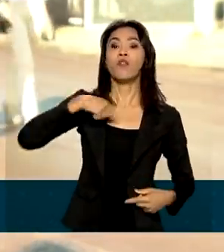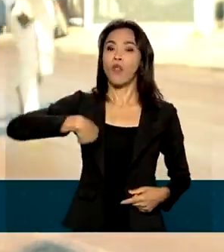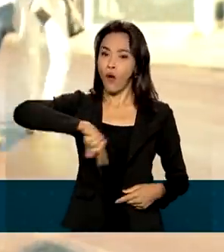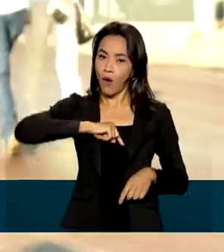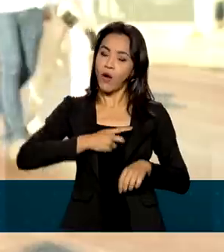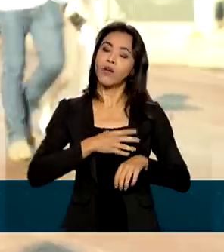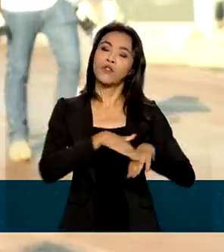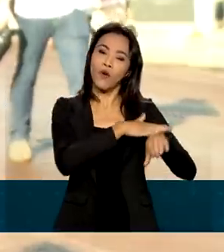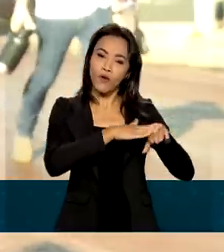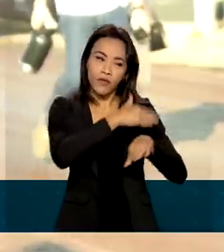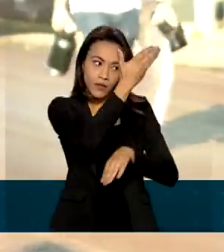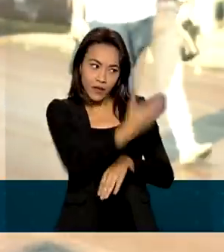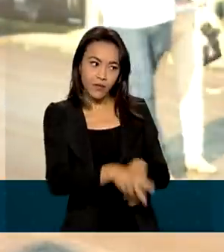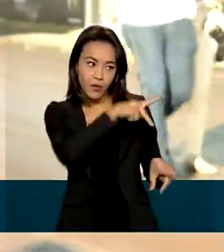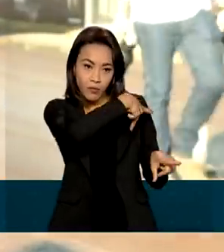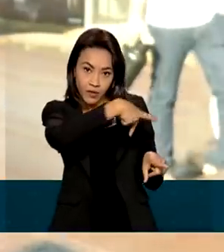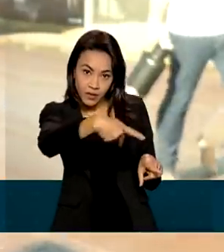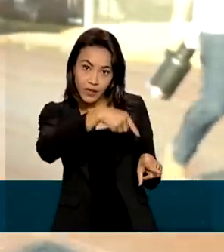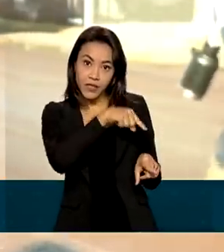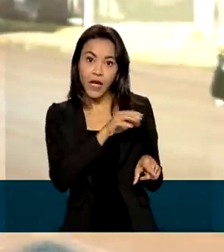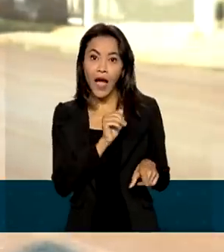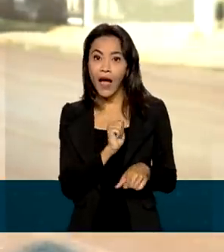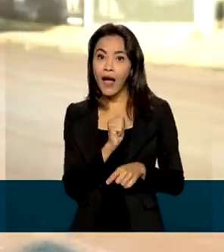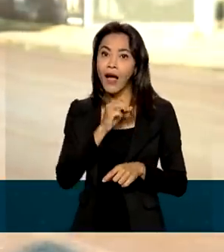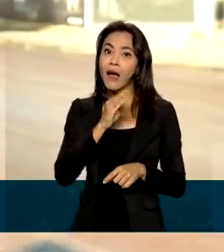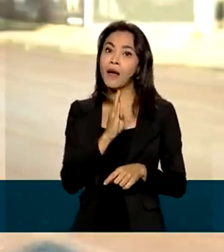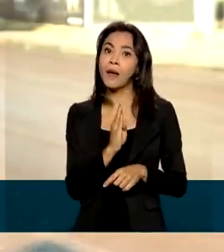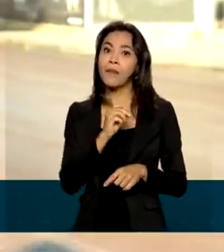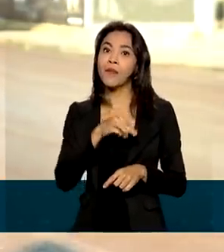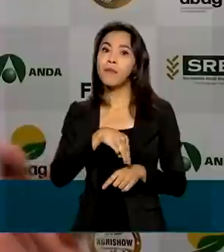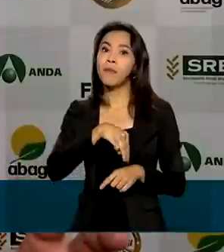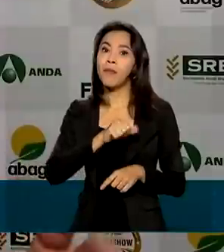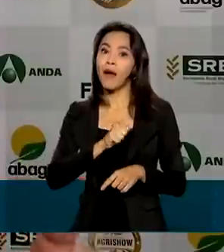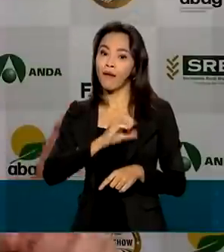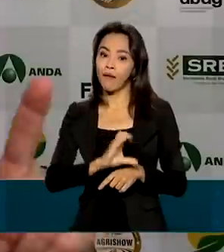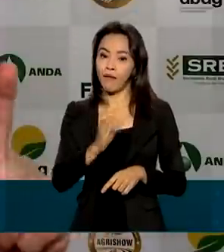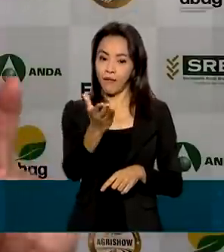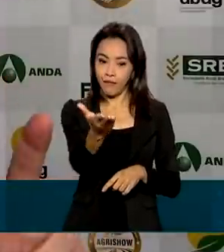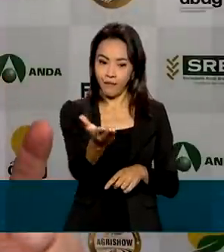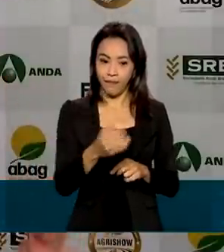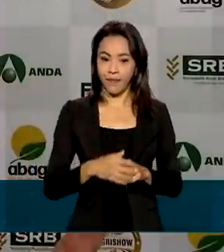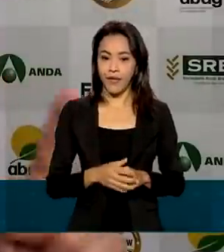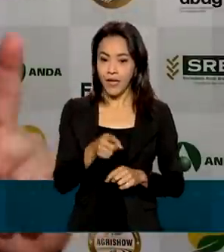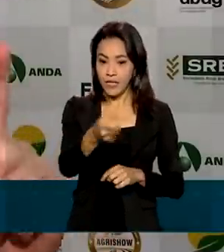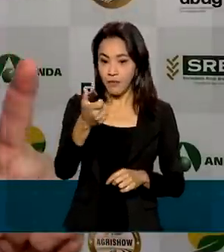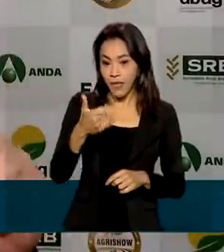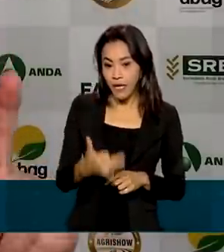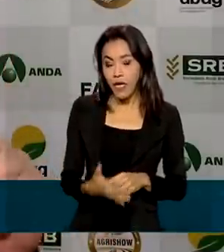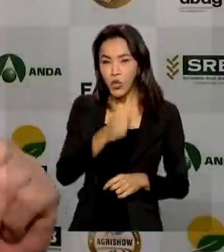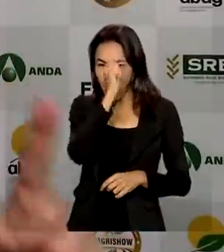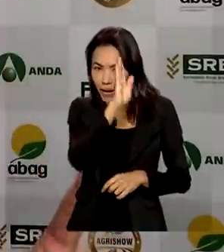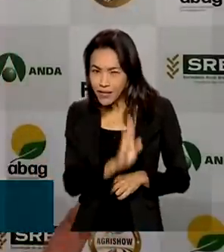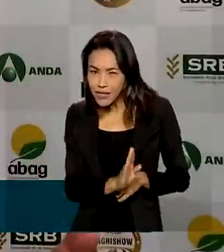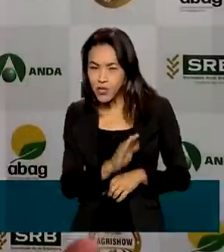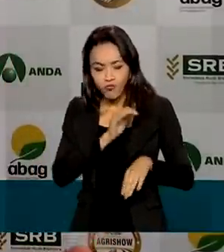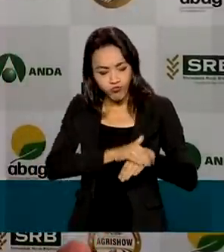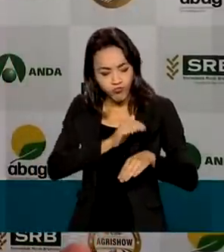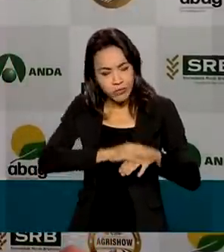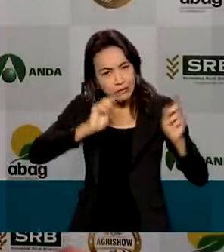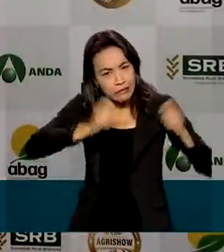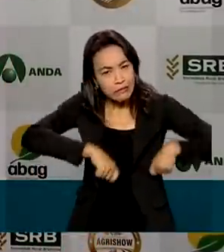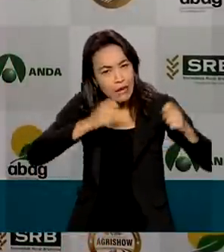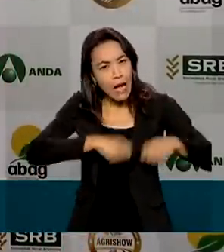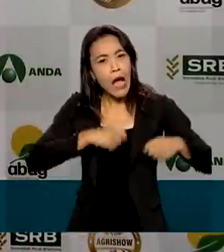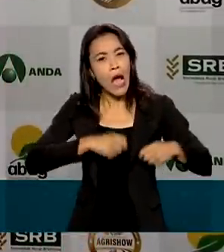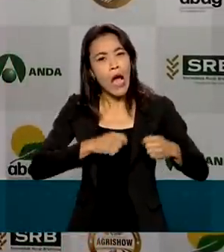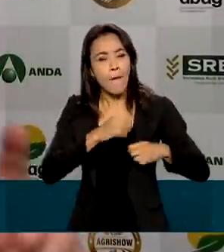do conselho da Abimac e ele falou com a gente, vamos ouvir. O Brasil é alto o suficiente na produção de máquinas